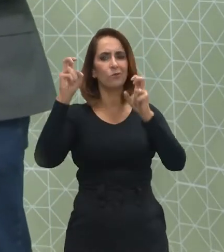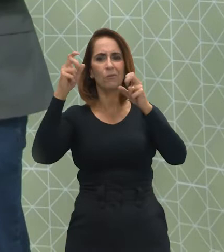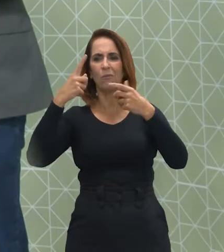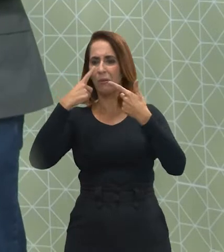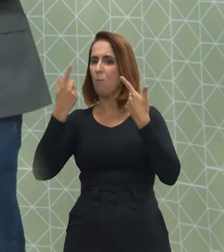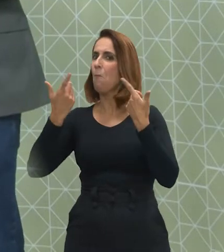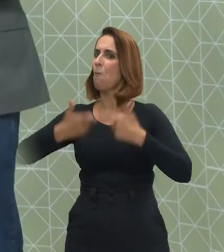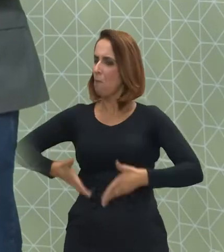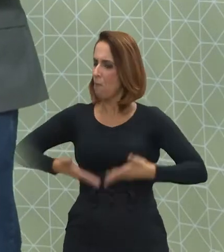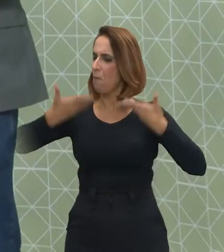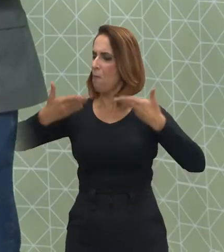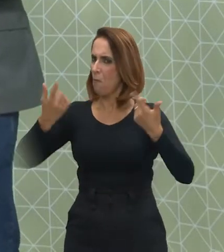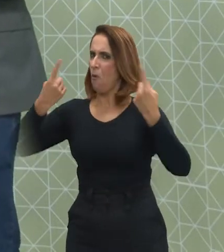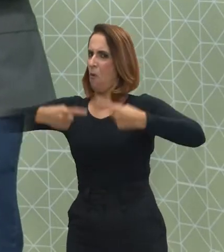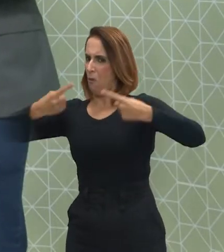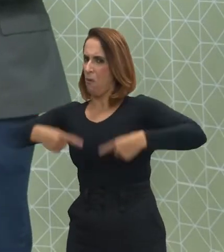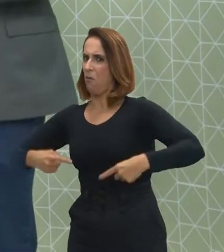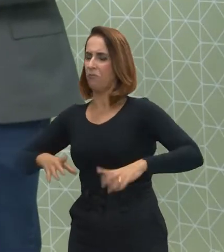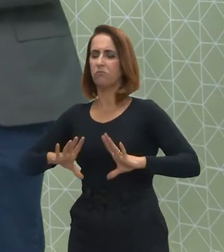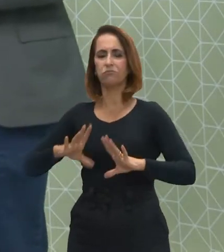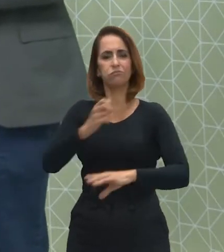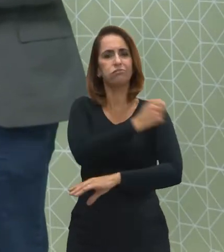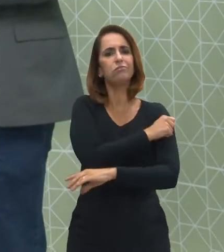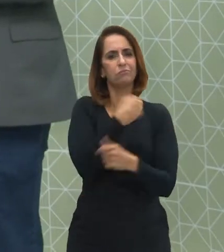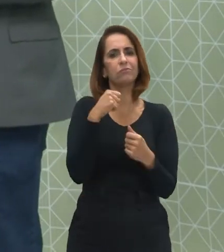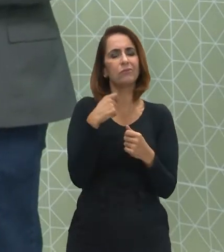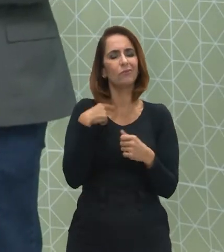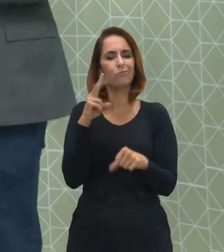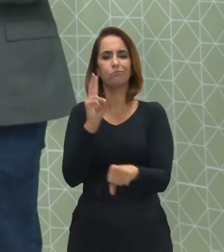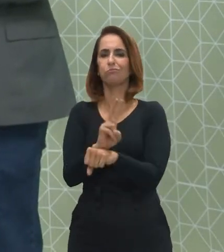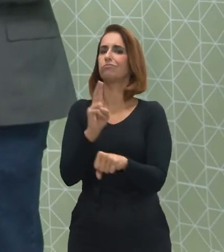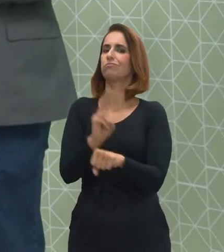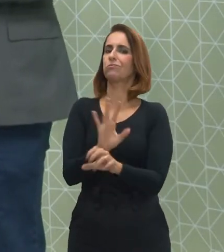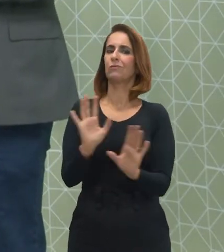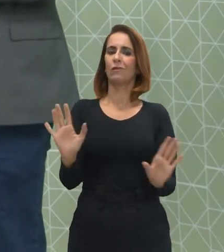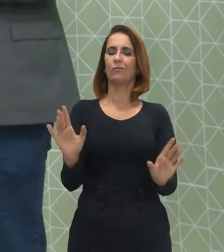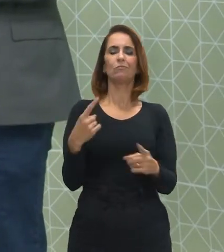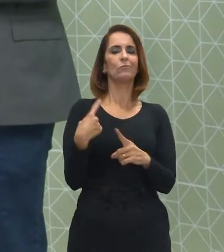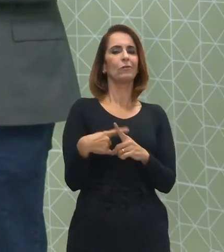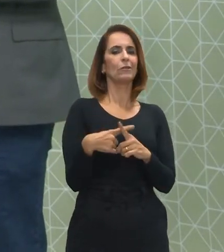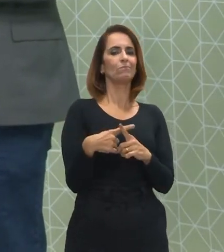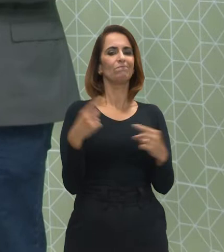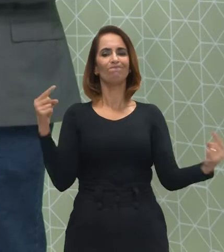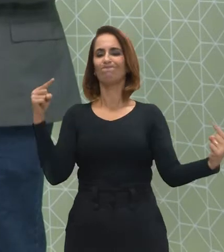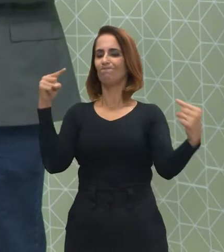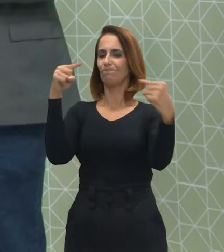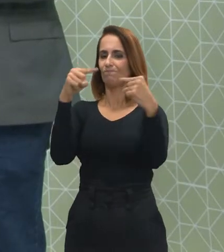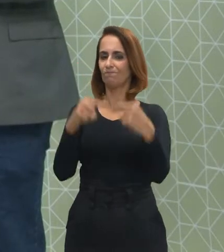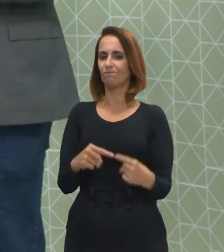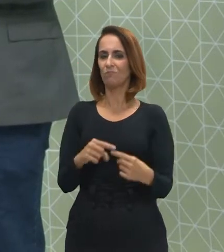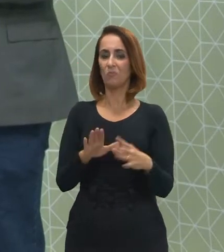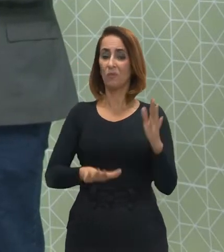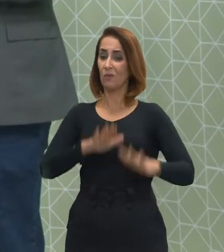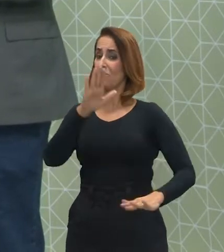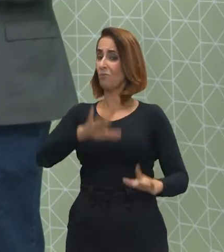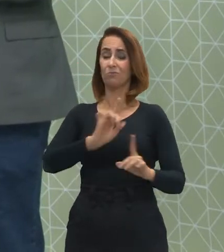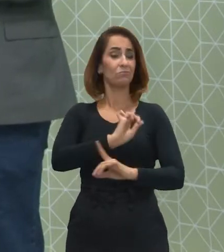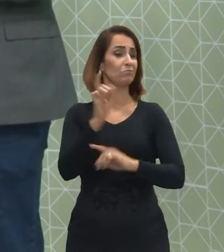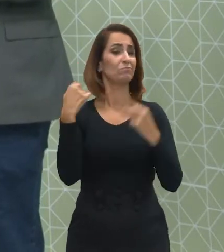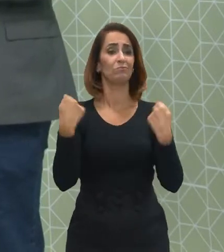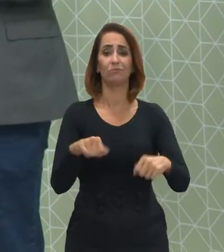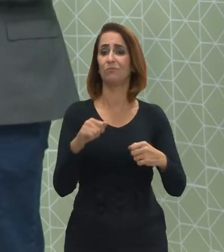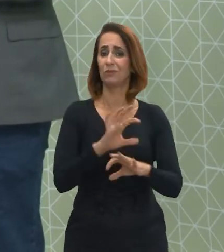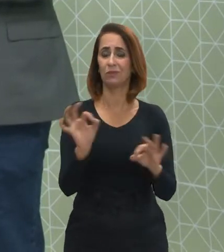mais polêmicos, o estudante tem que ter um certo cuidado porque o objetivo dele, ele não